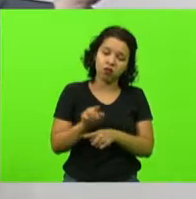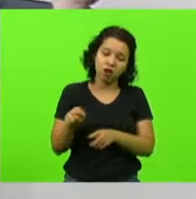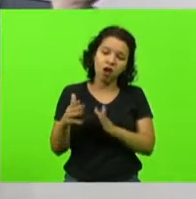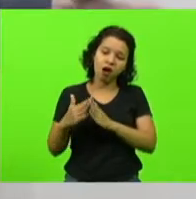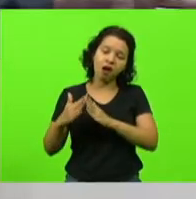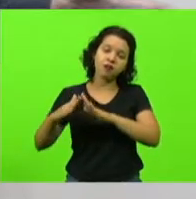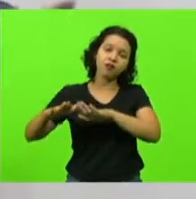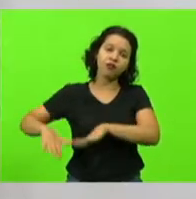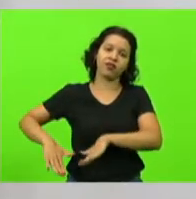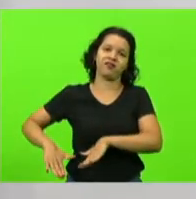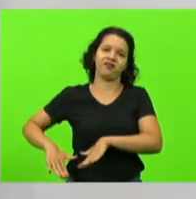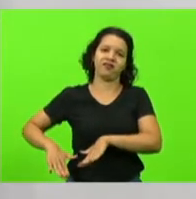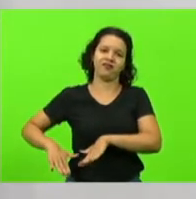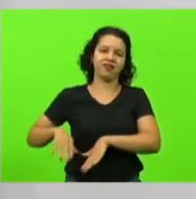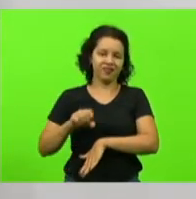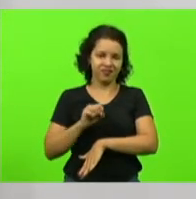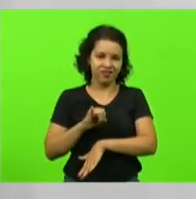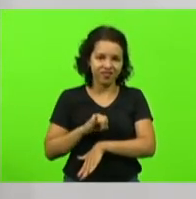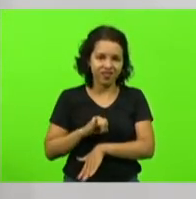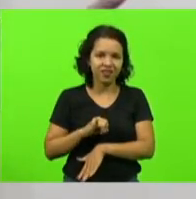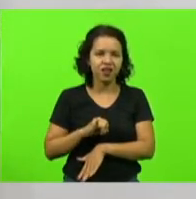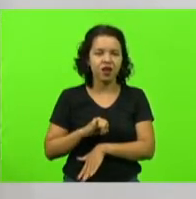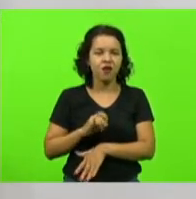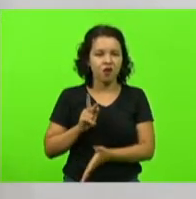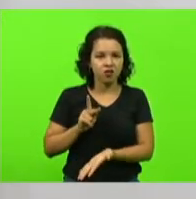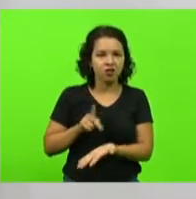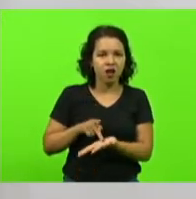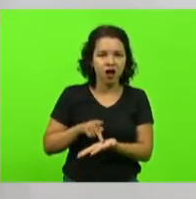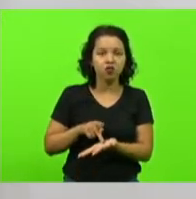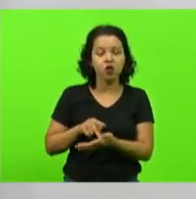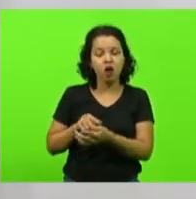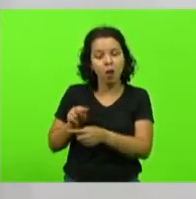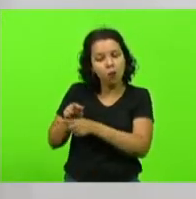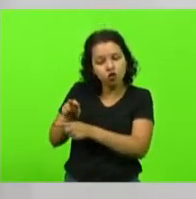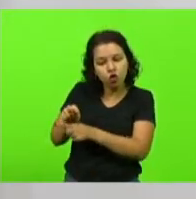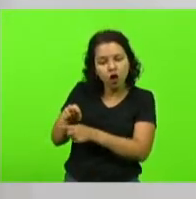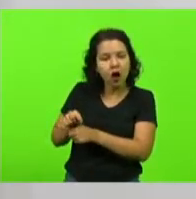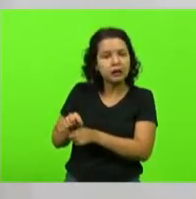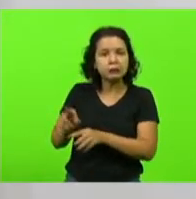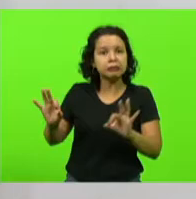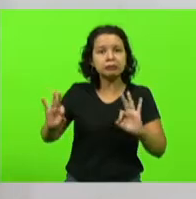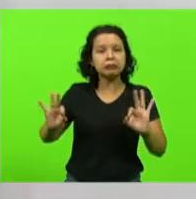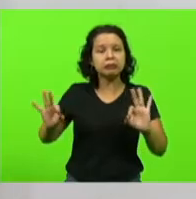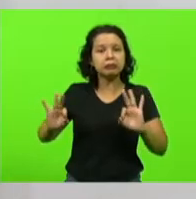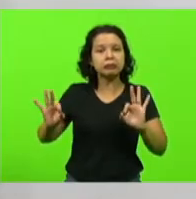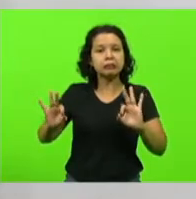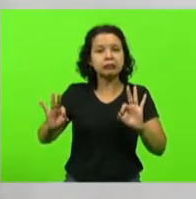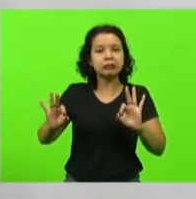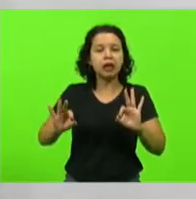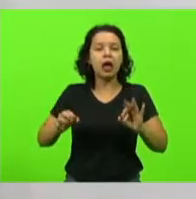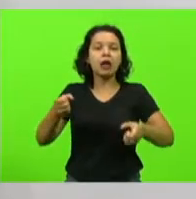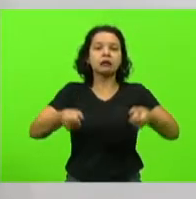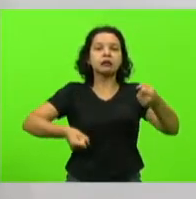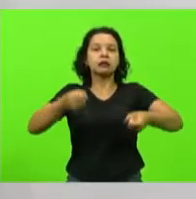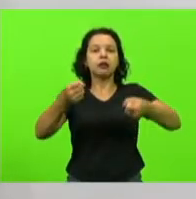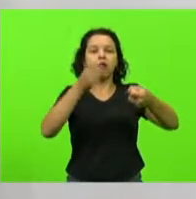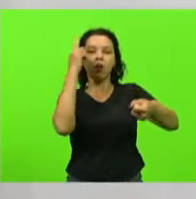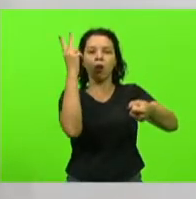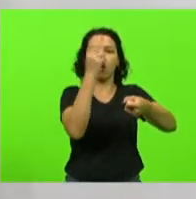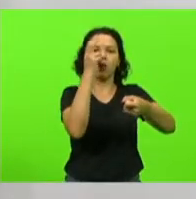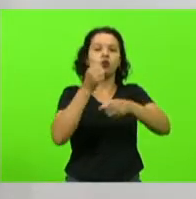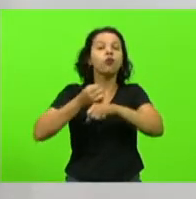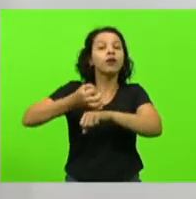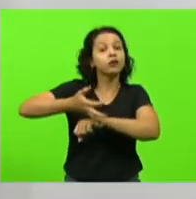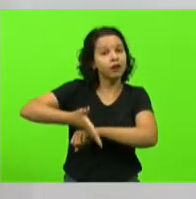Se funcionasse, ele estaria sendo monitorado de alguma forma, mas não. Estava dirigindo o embriagado de madrugada.